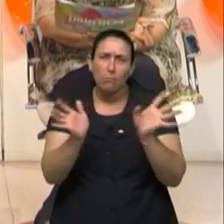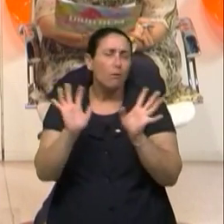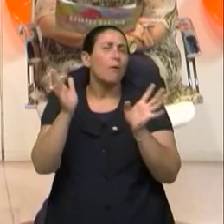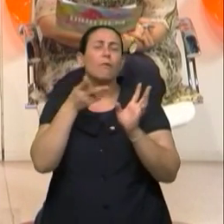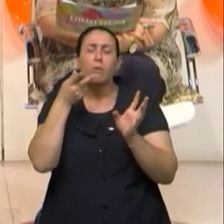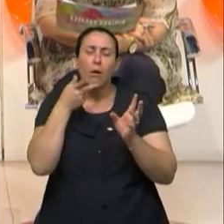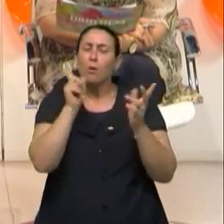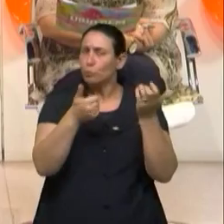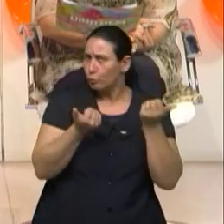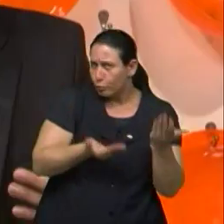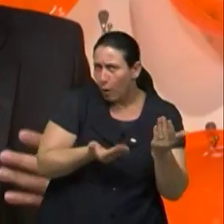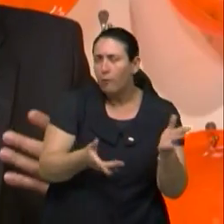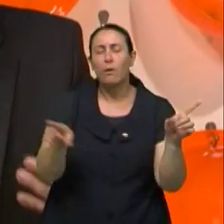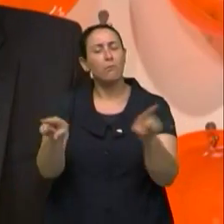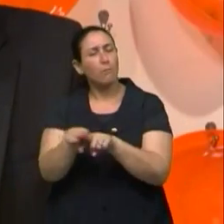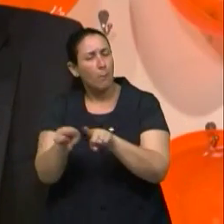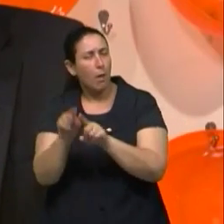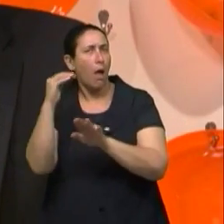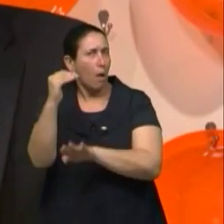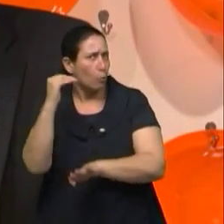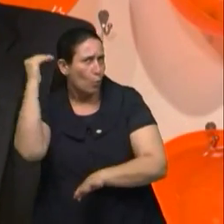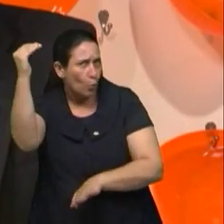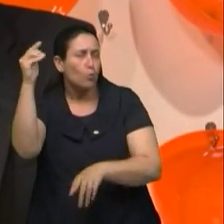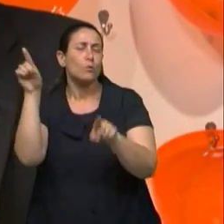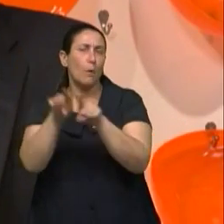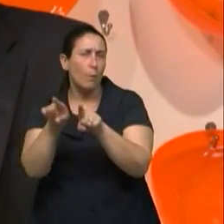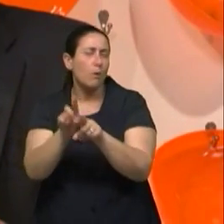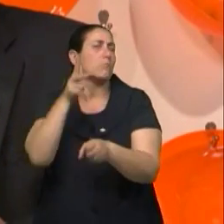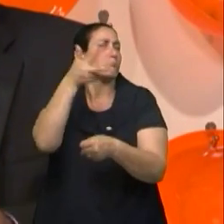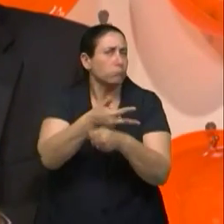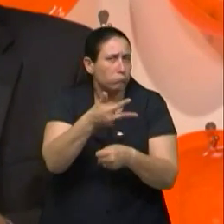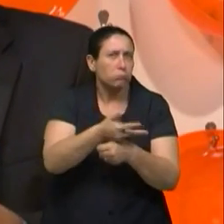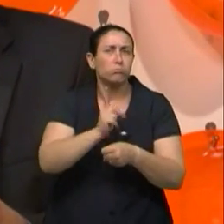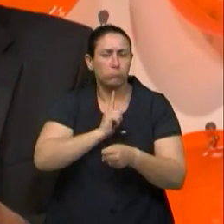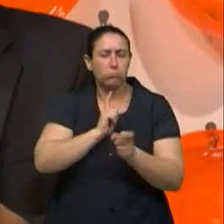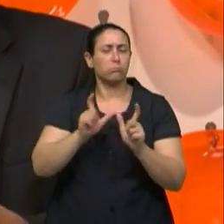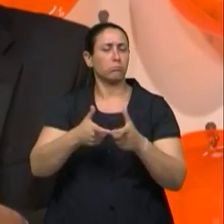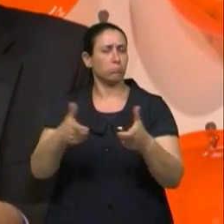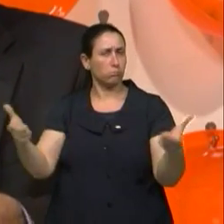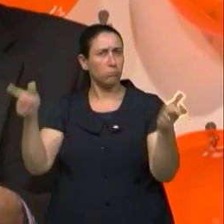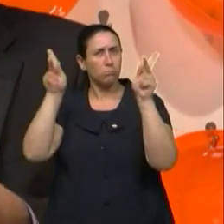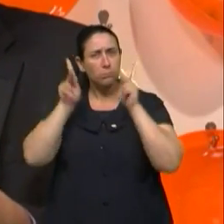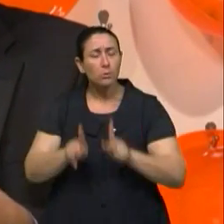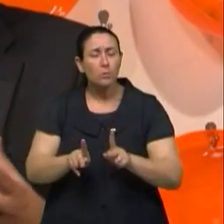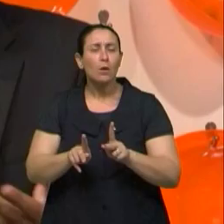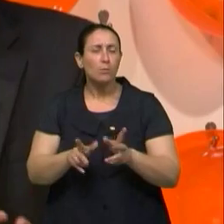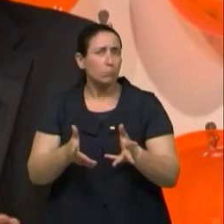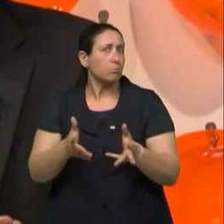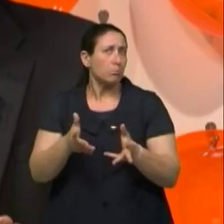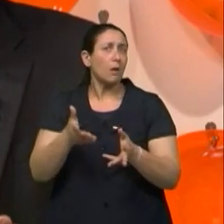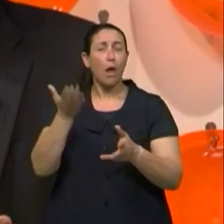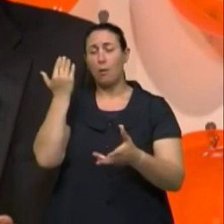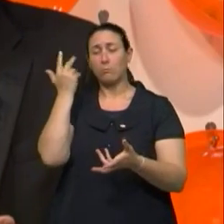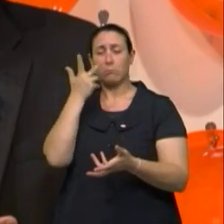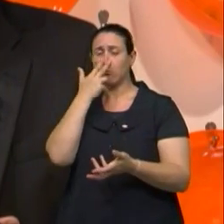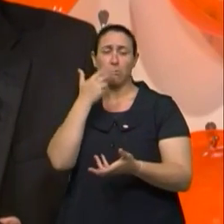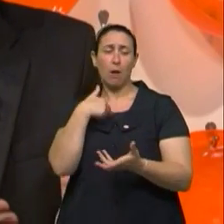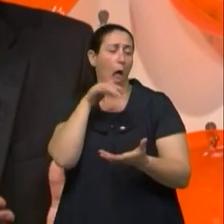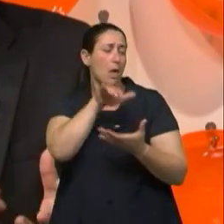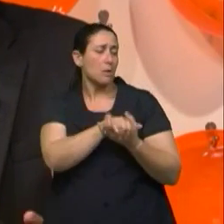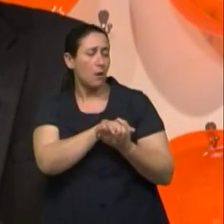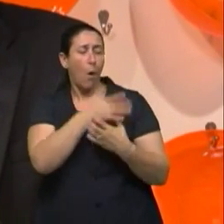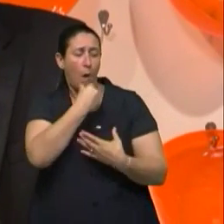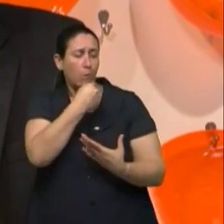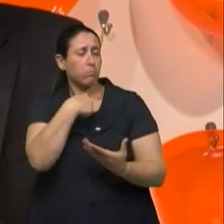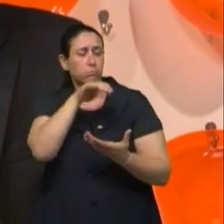isso também acontece com pessoas idosas, né? Que por muito tempo foram casadas com mulheres